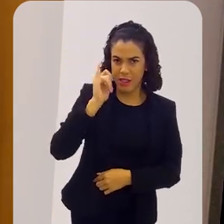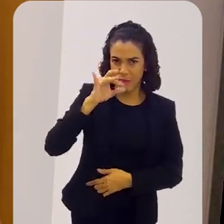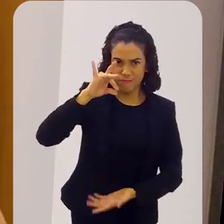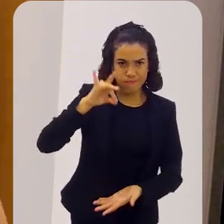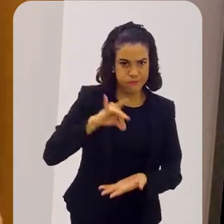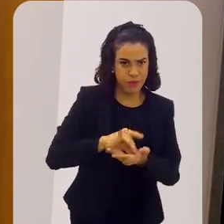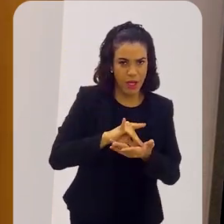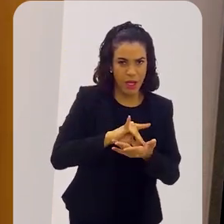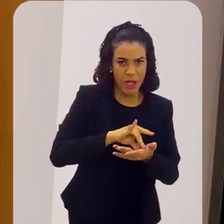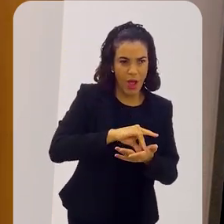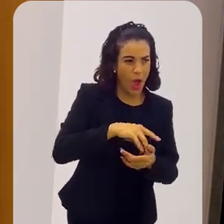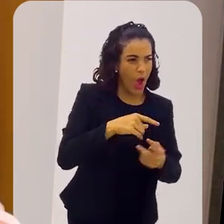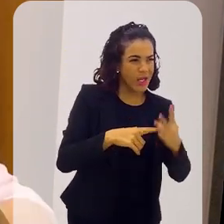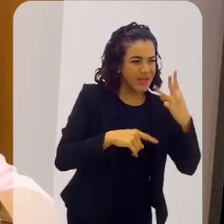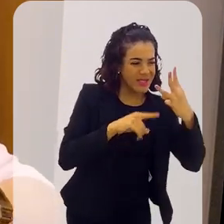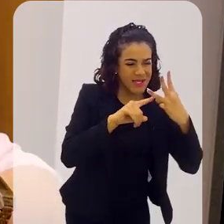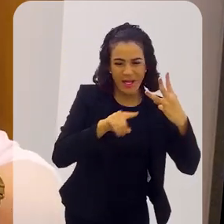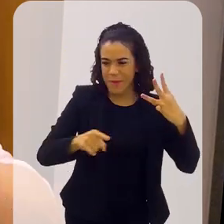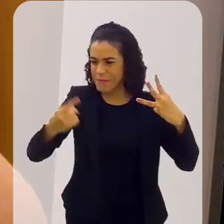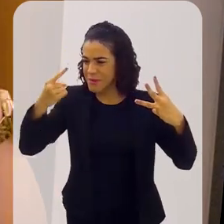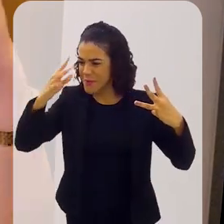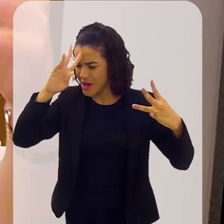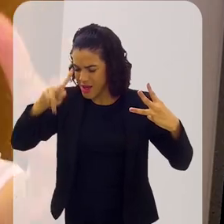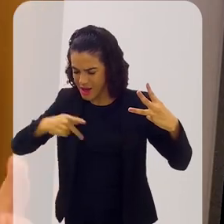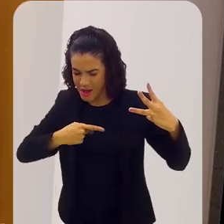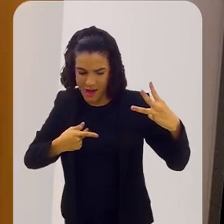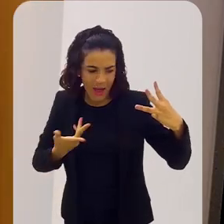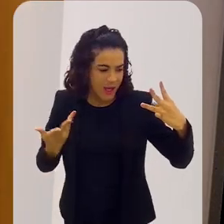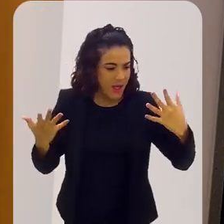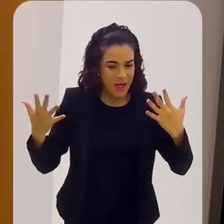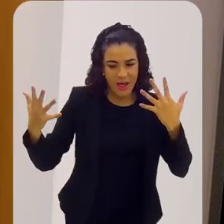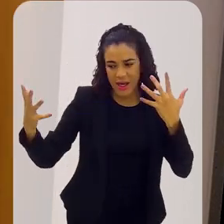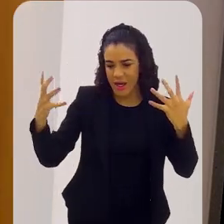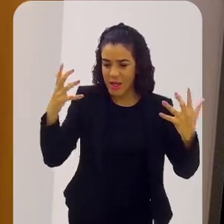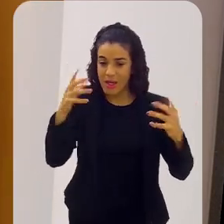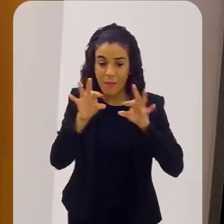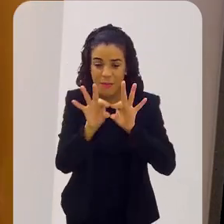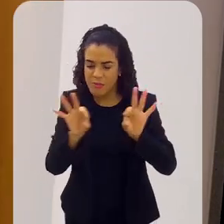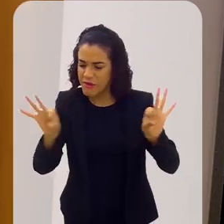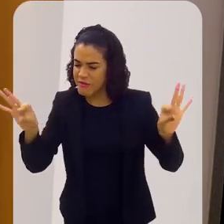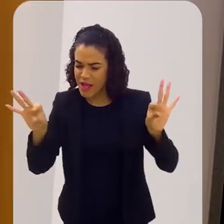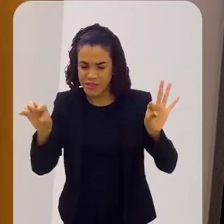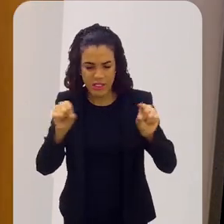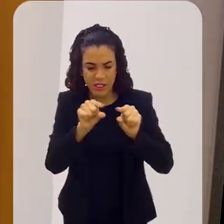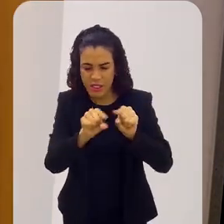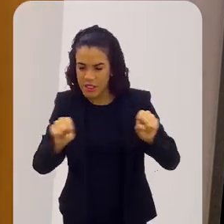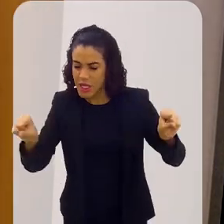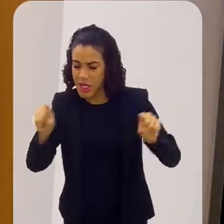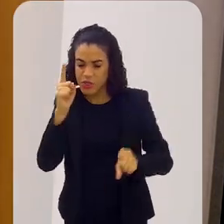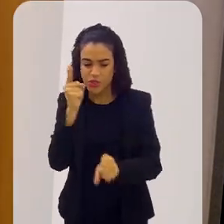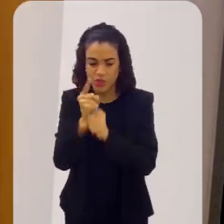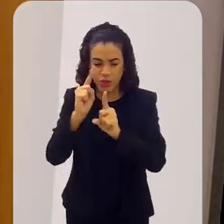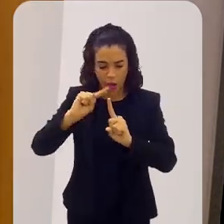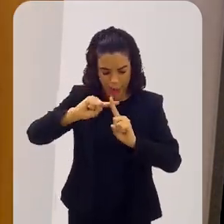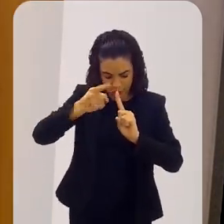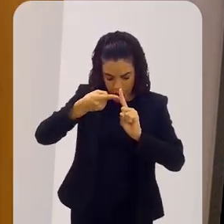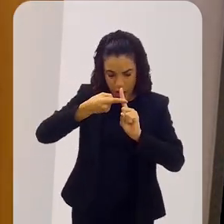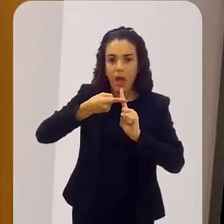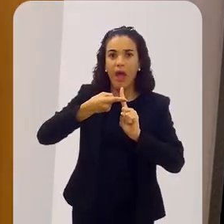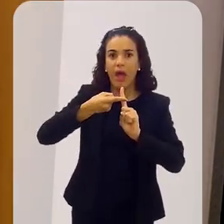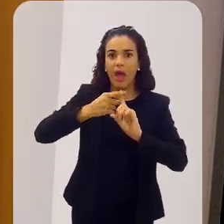parte a narrativa se confunde muito. Hora em primeira, hora em terceira pessoa e às vezes na mesma frase. Joana